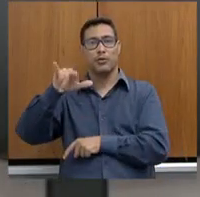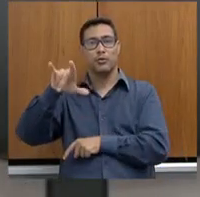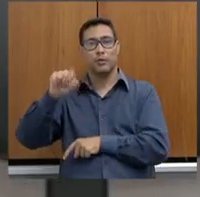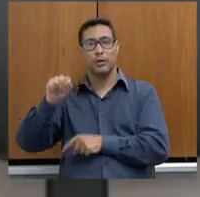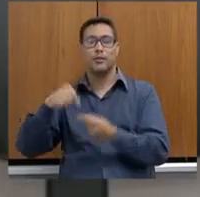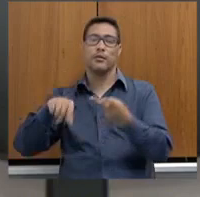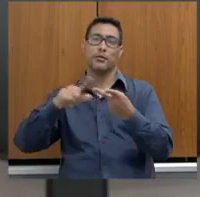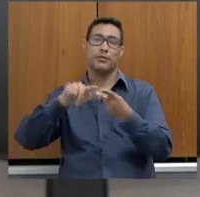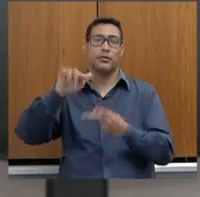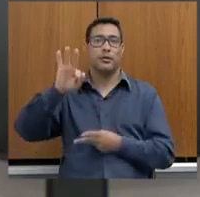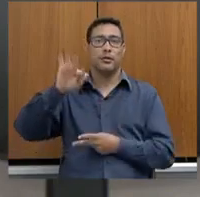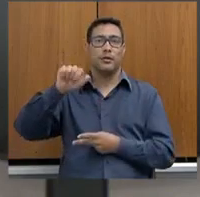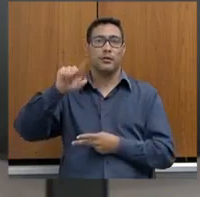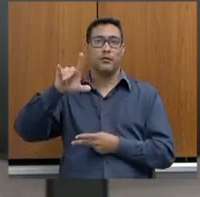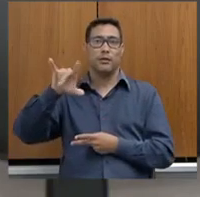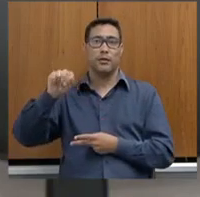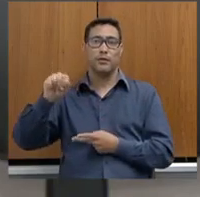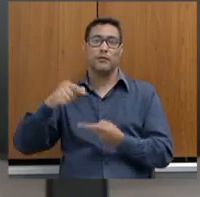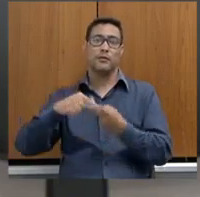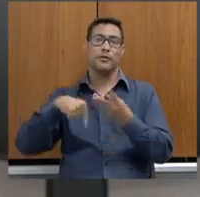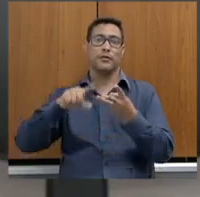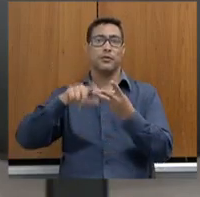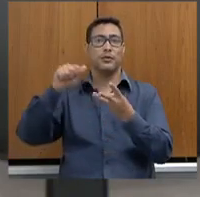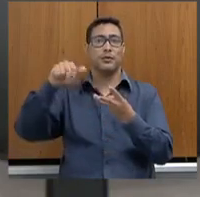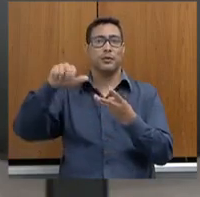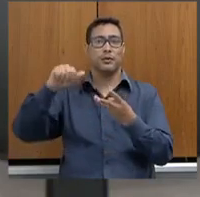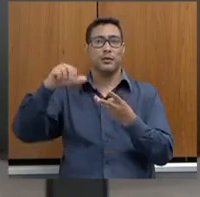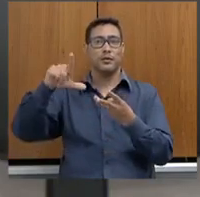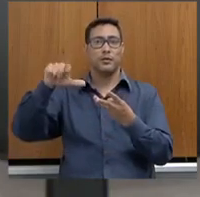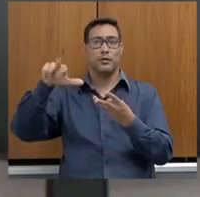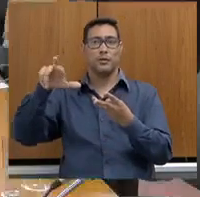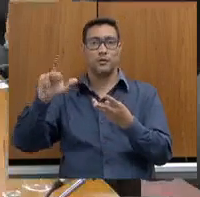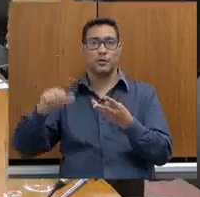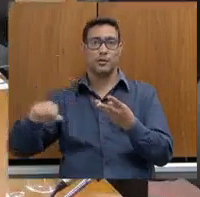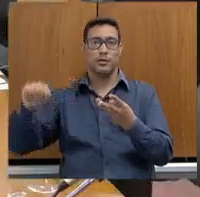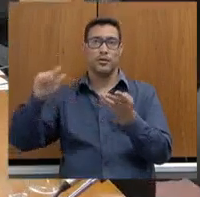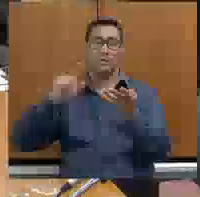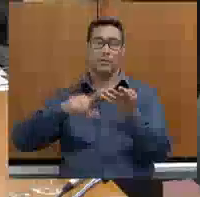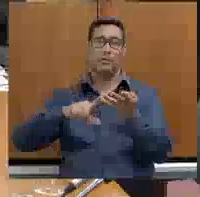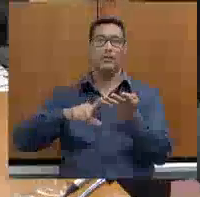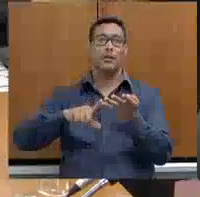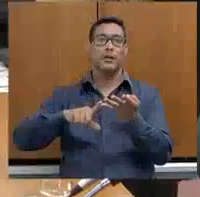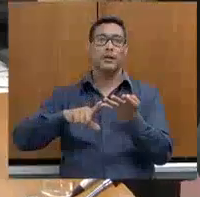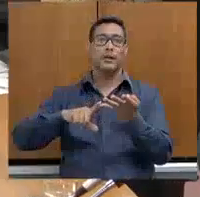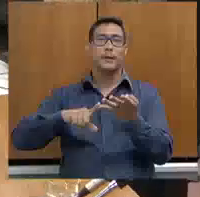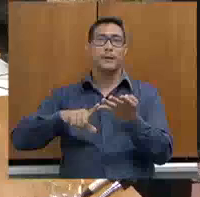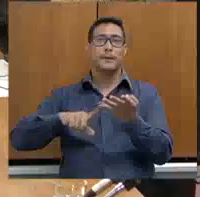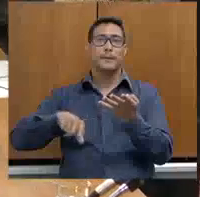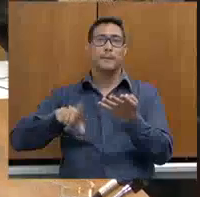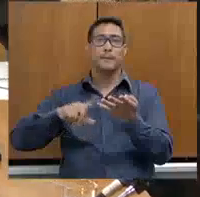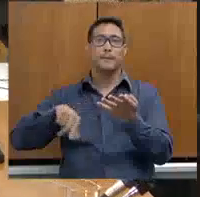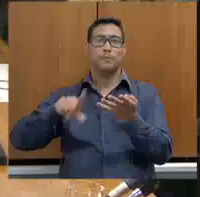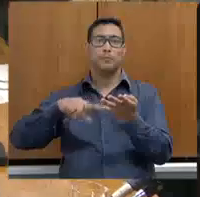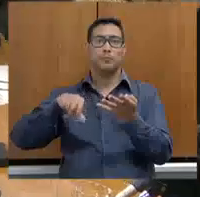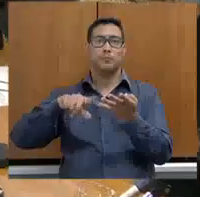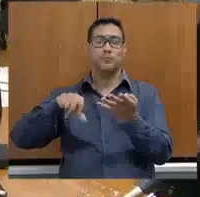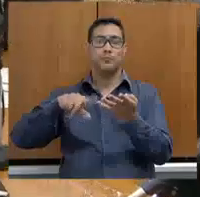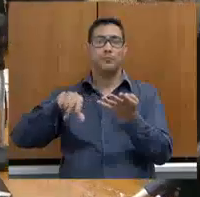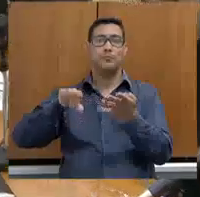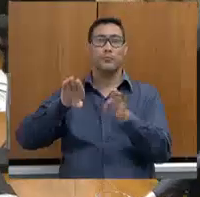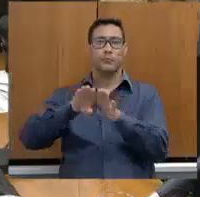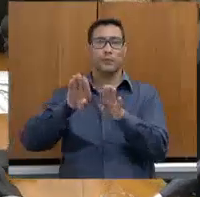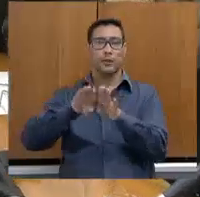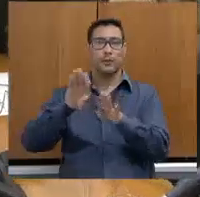da Flávia Santana, assessora de Comunicação, da Ana Clara, assessora parlamentar, também a